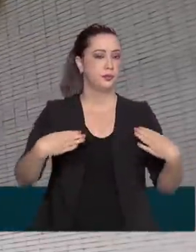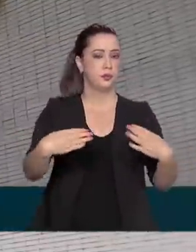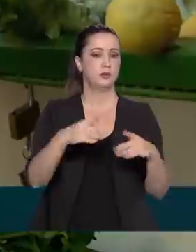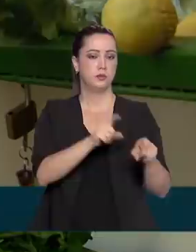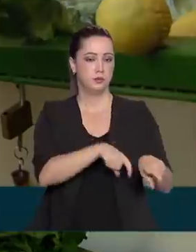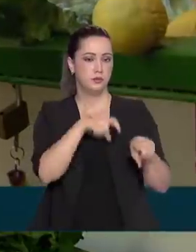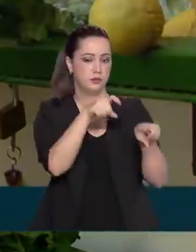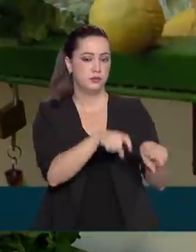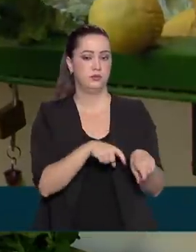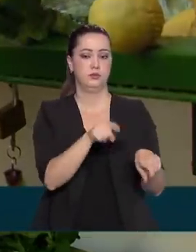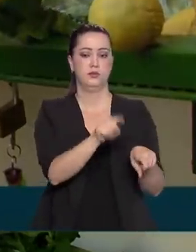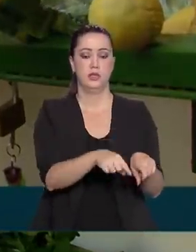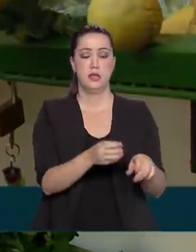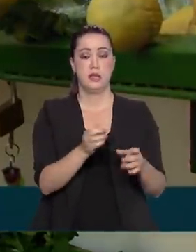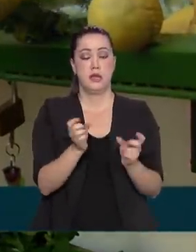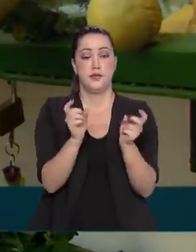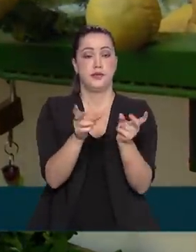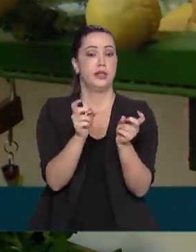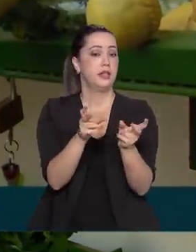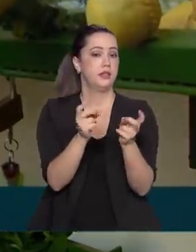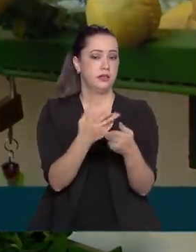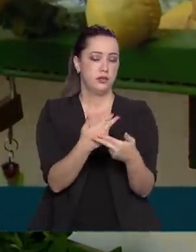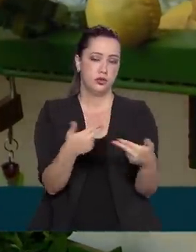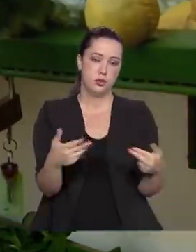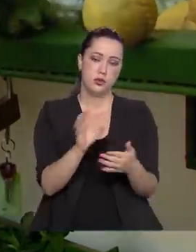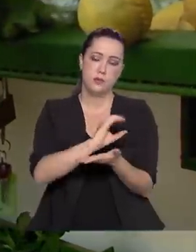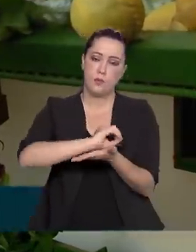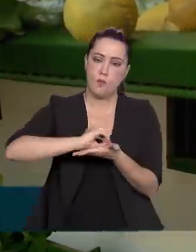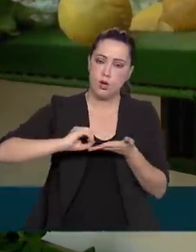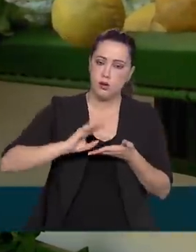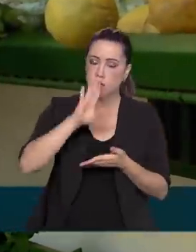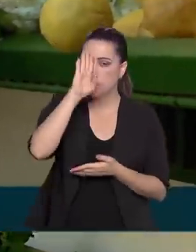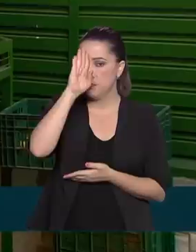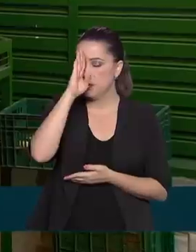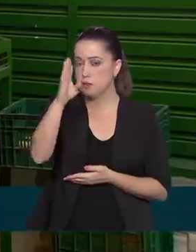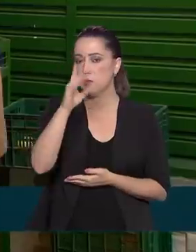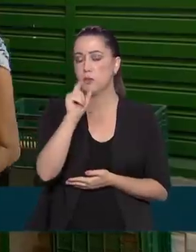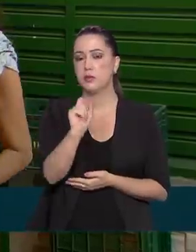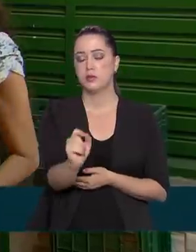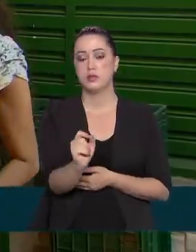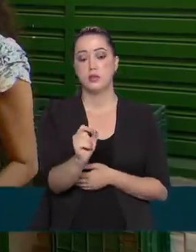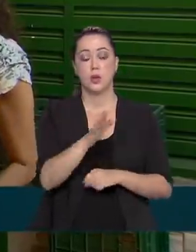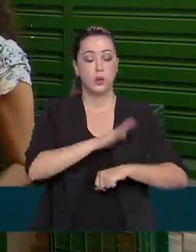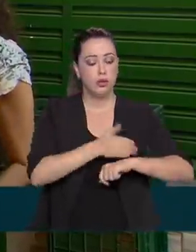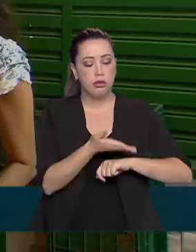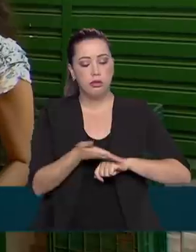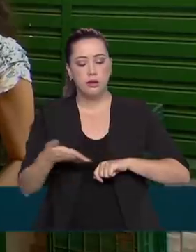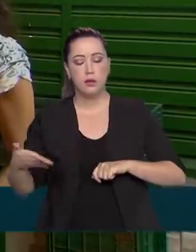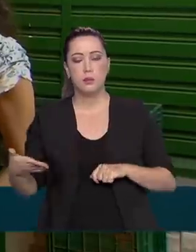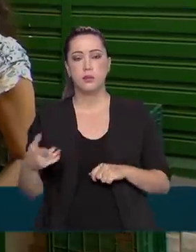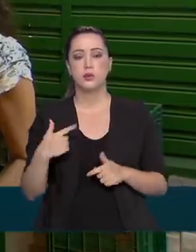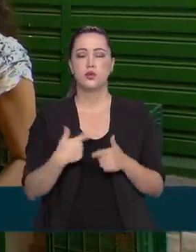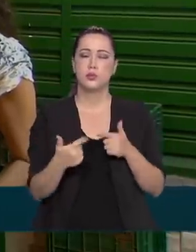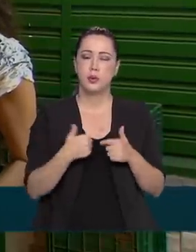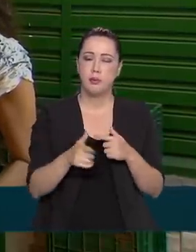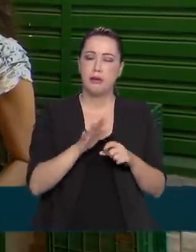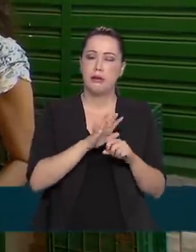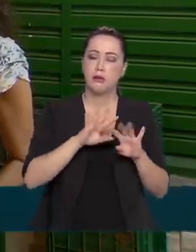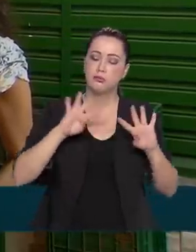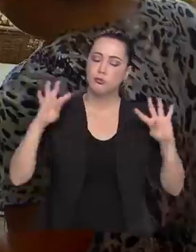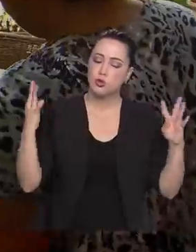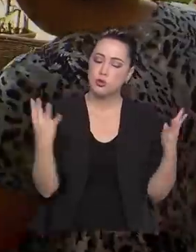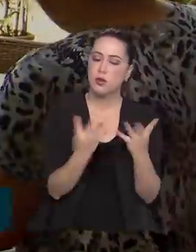Agricultura é a comercialização dos orgânicos, principalmente durante esse momento de isolamento